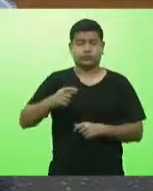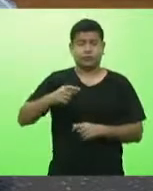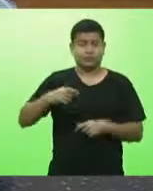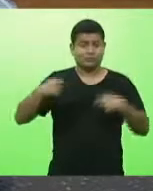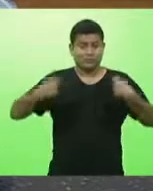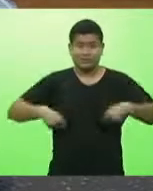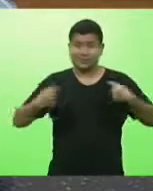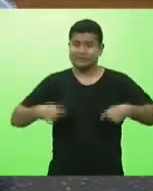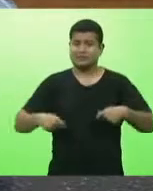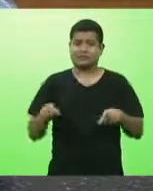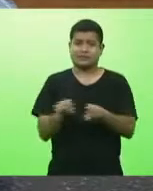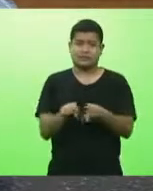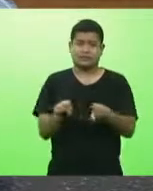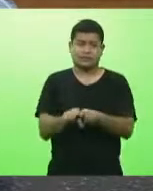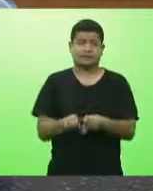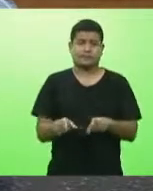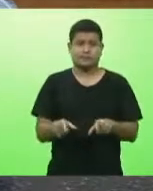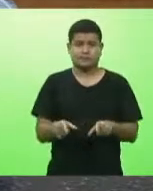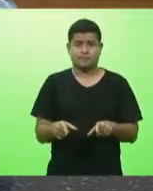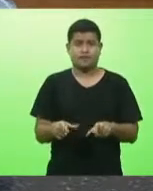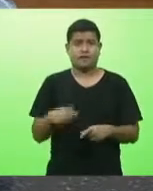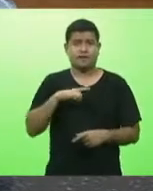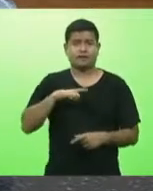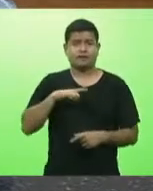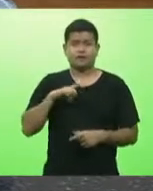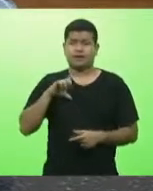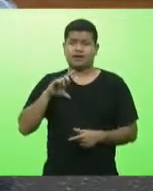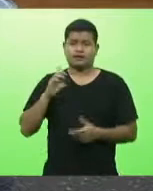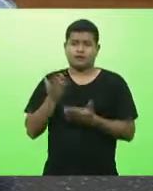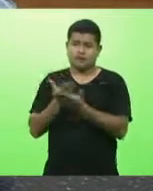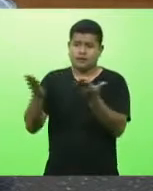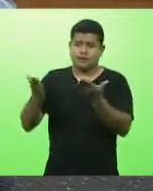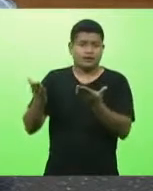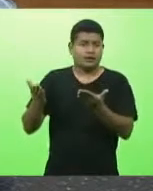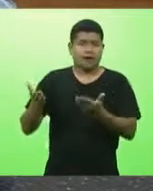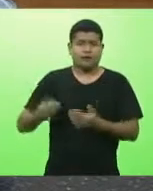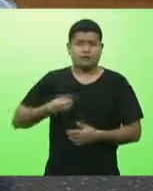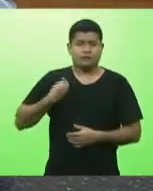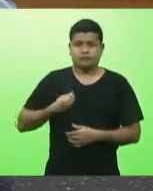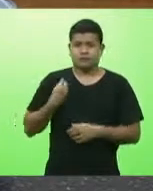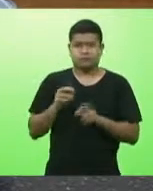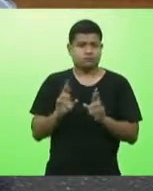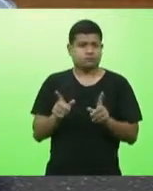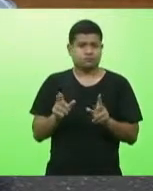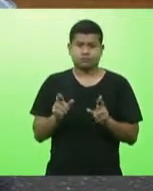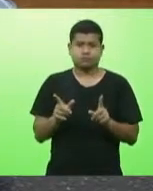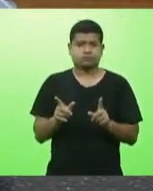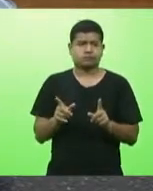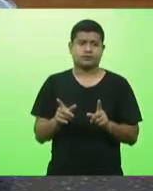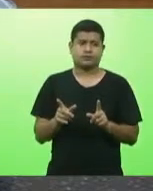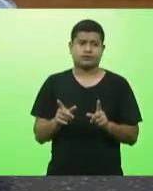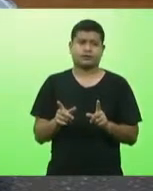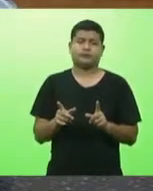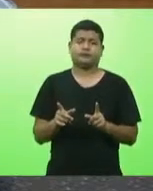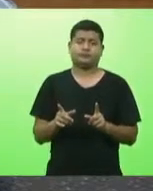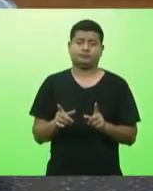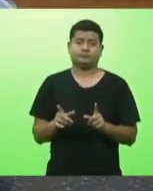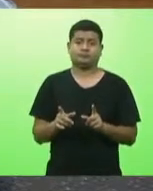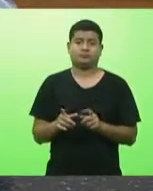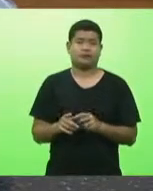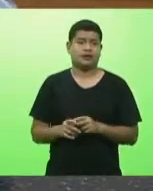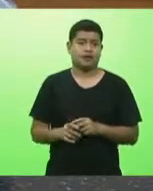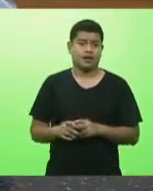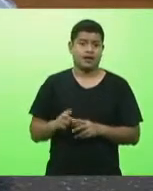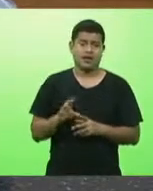e tem realidades muito distintas e poucas